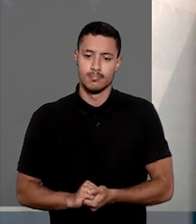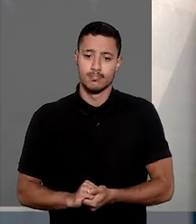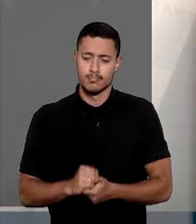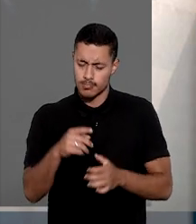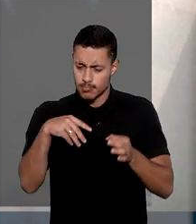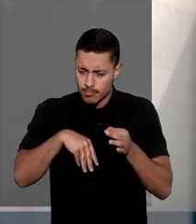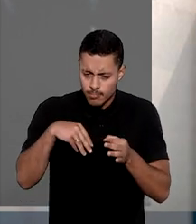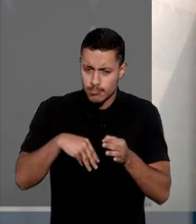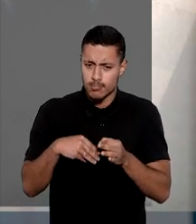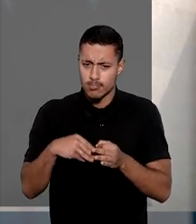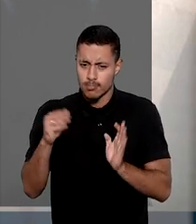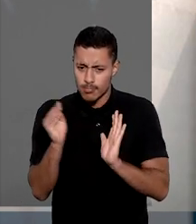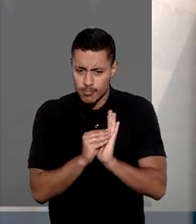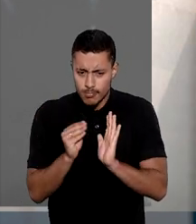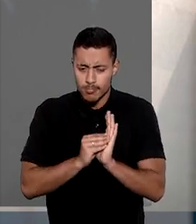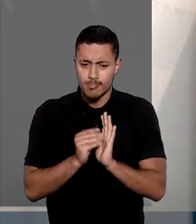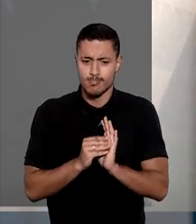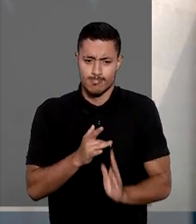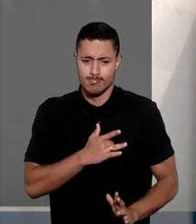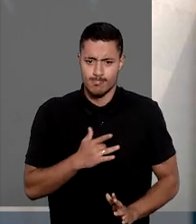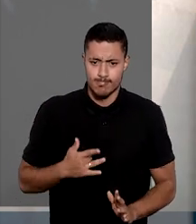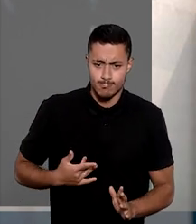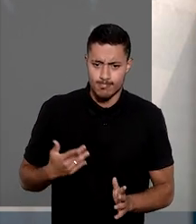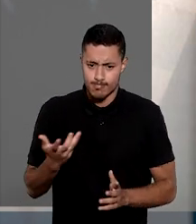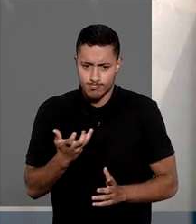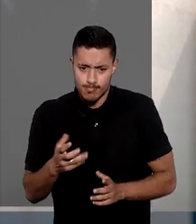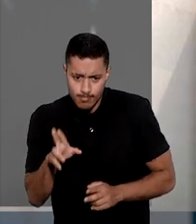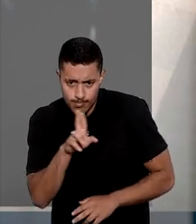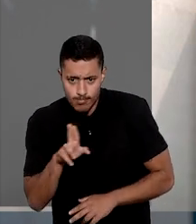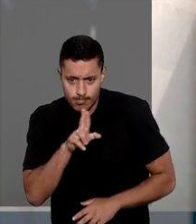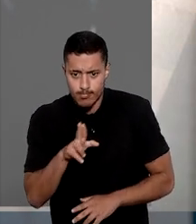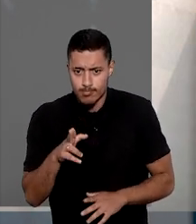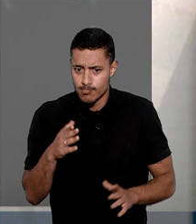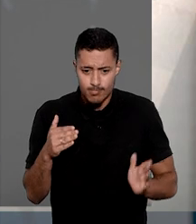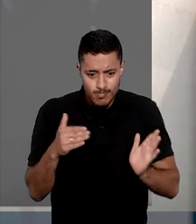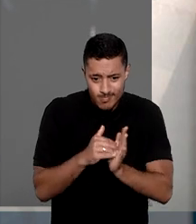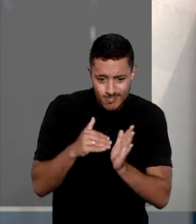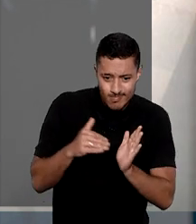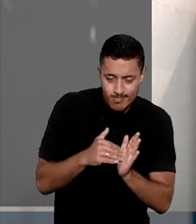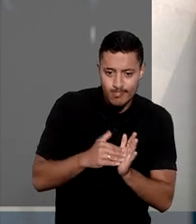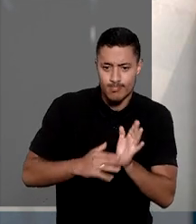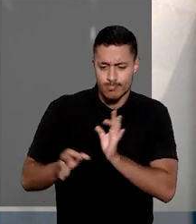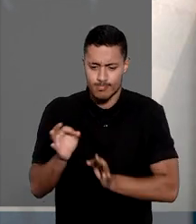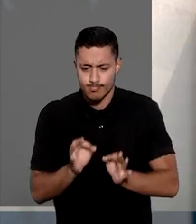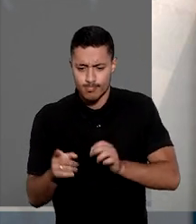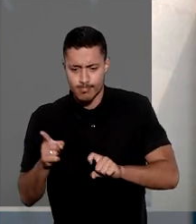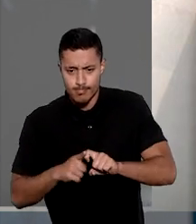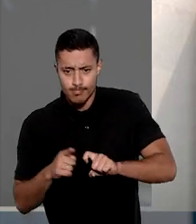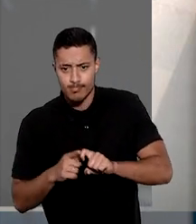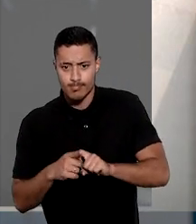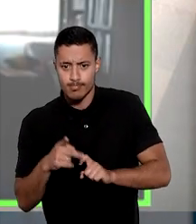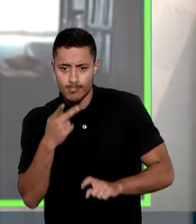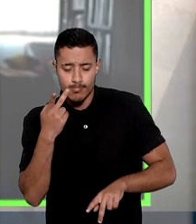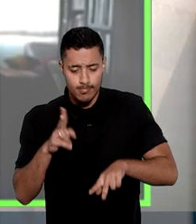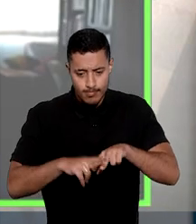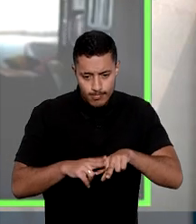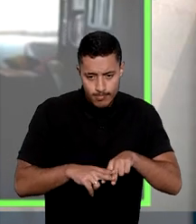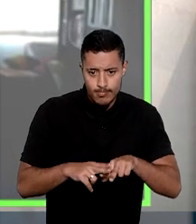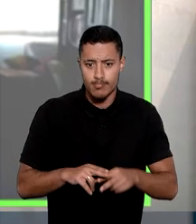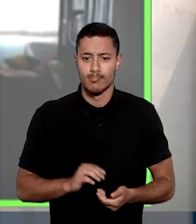Schietti, a omissão dos órgãos públicos torna praticamente inviável o tratamento médico prescrito aos pacientes.